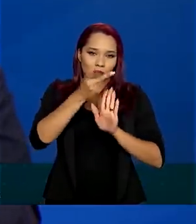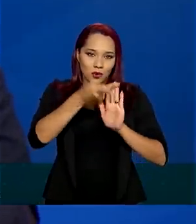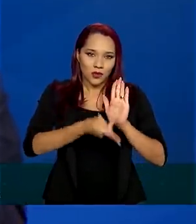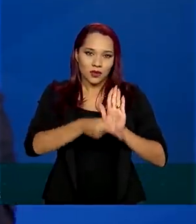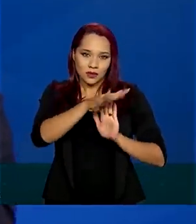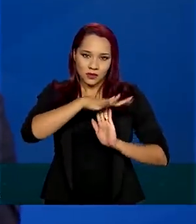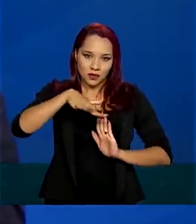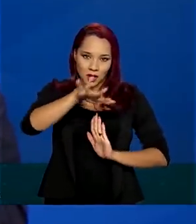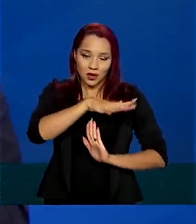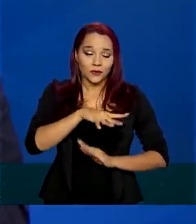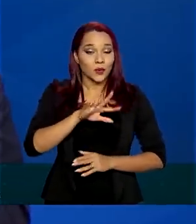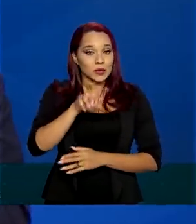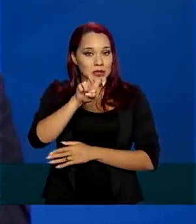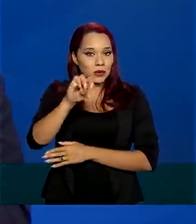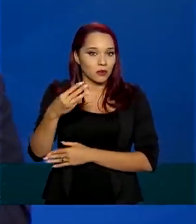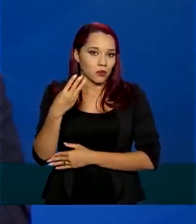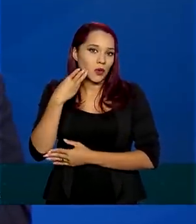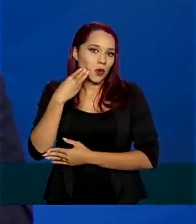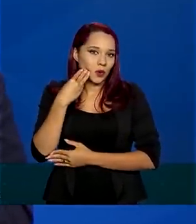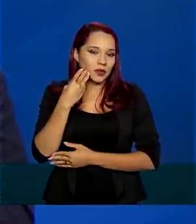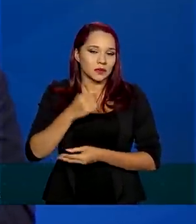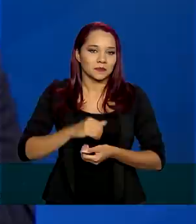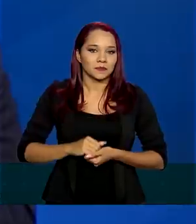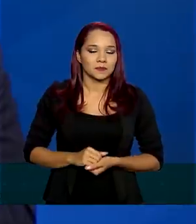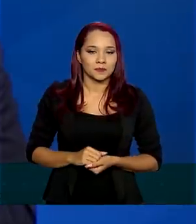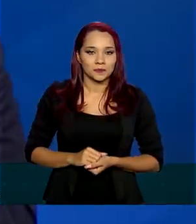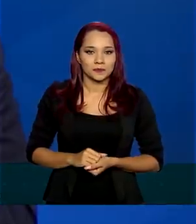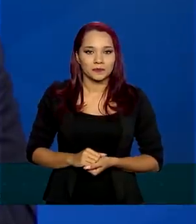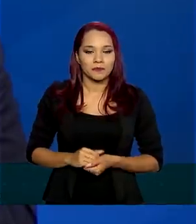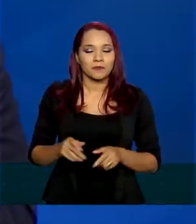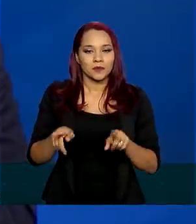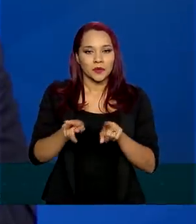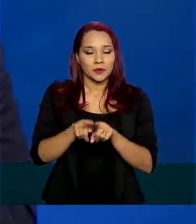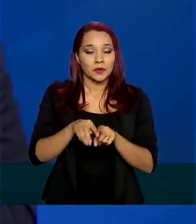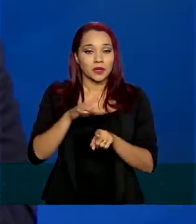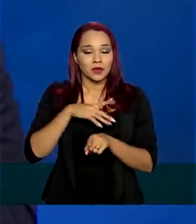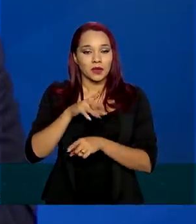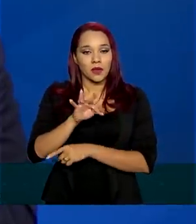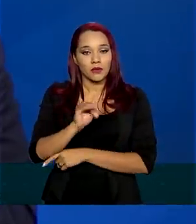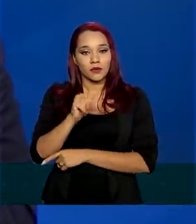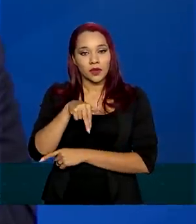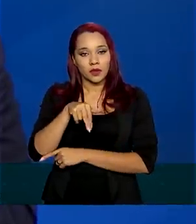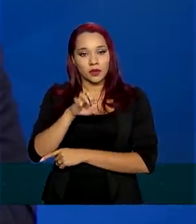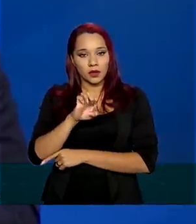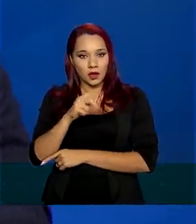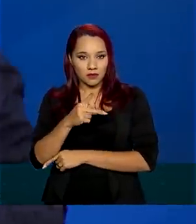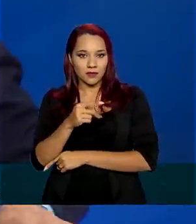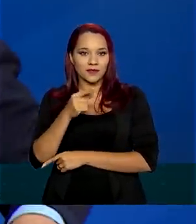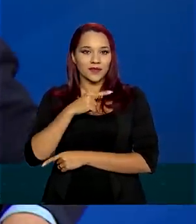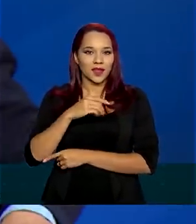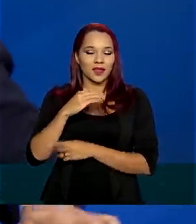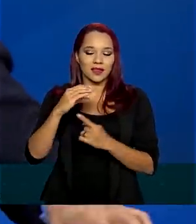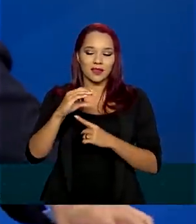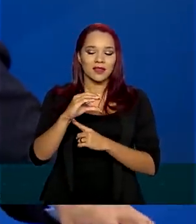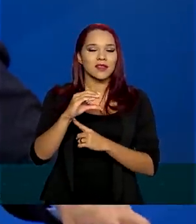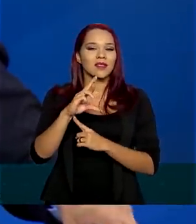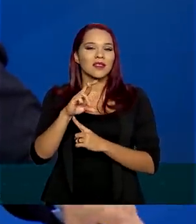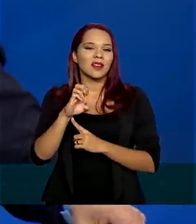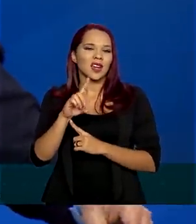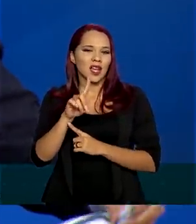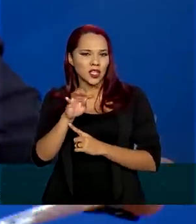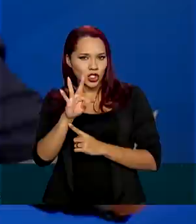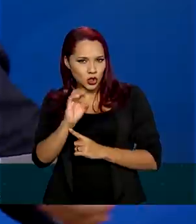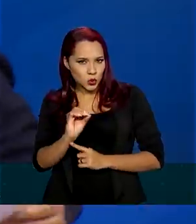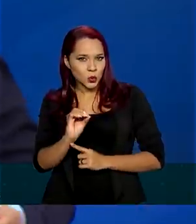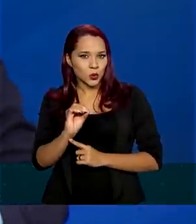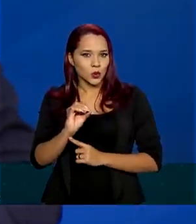nessa área. São 5 milhões, então, nessa subvenção econômica. Além disso, também da FINEP, nós temos um crédito, isso é uma